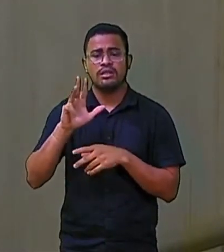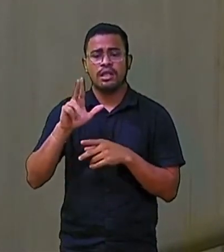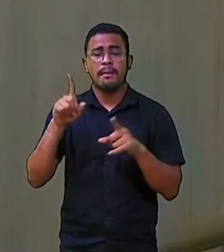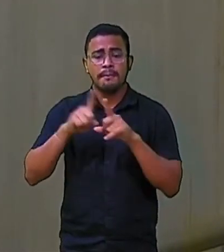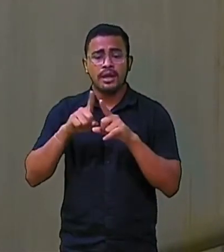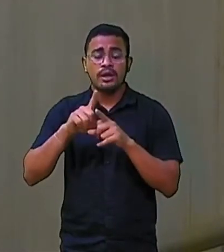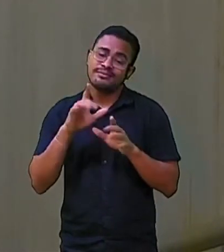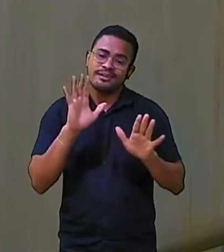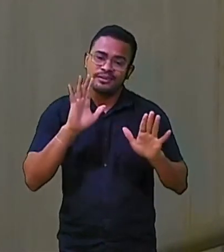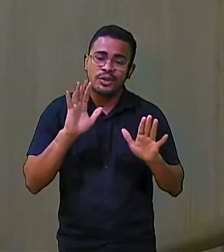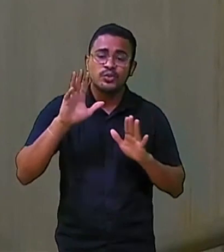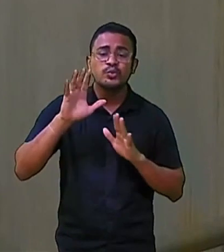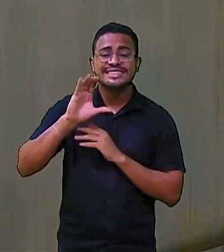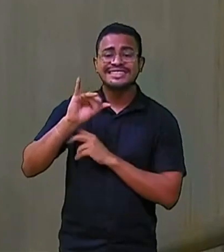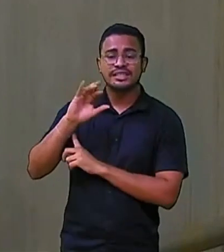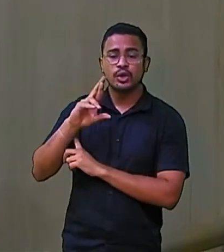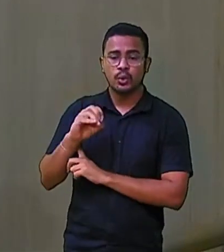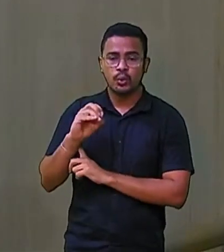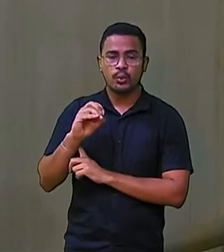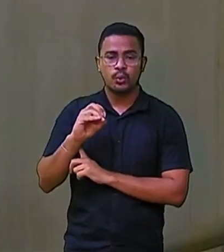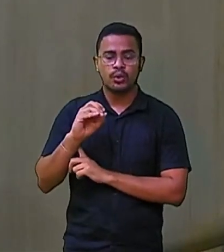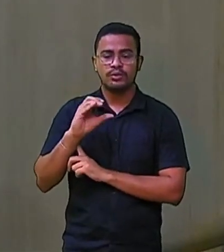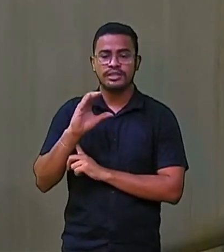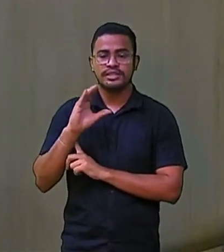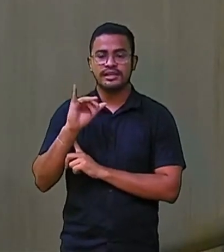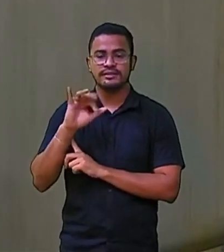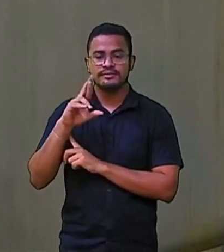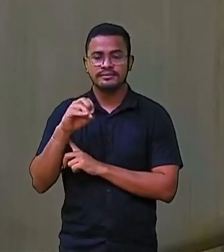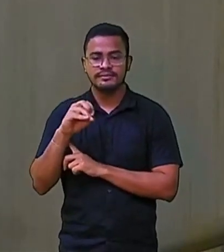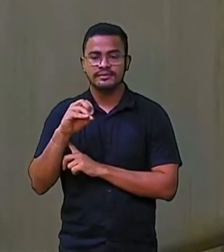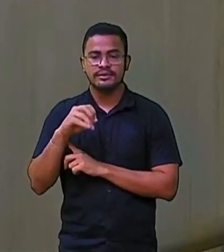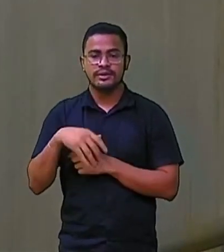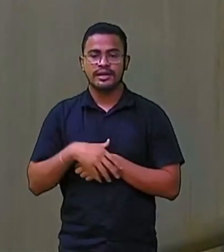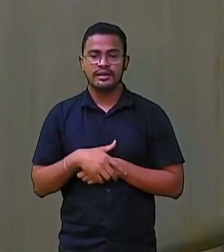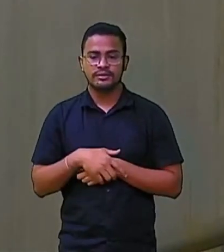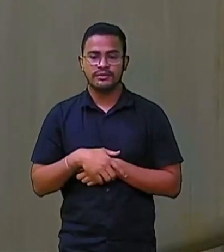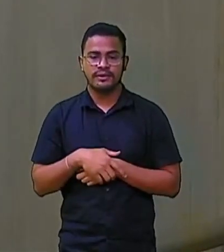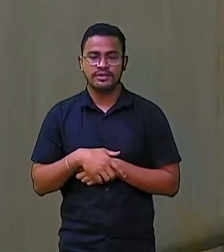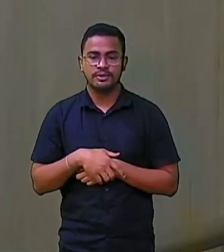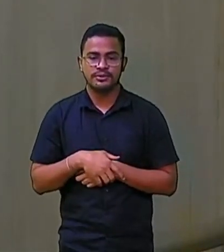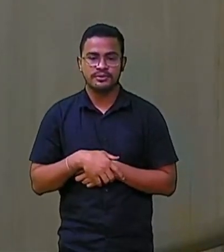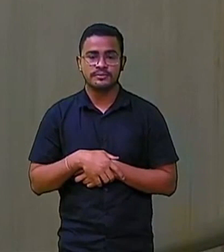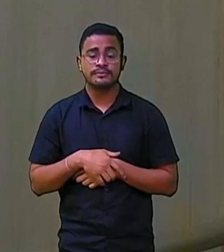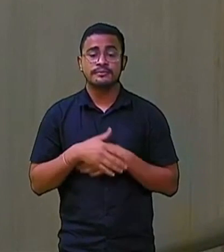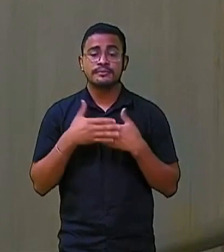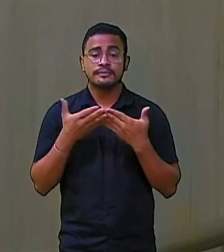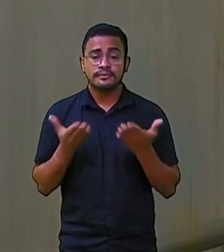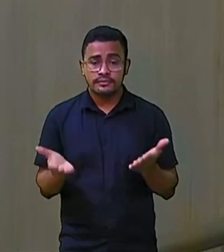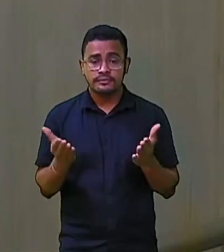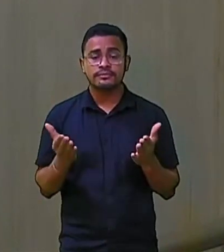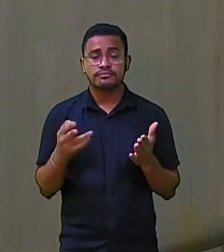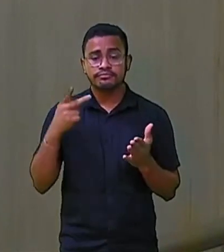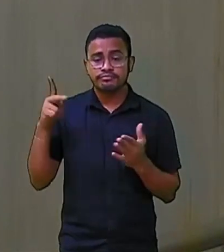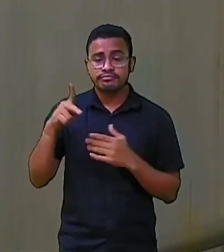votamos no Ciro e o partido apoiou no segundo turno o presidente Lula